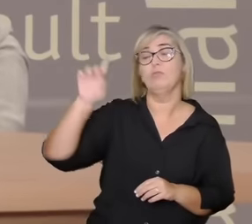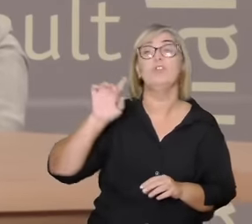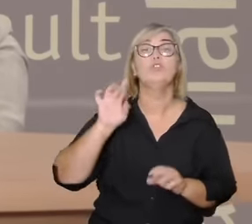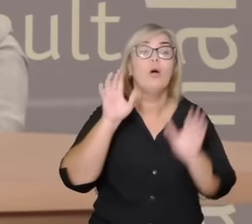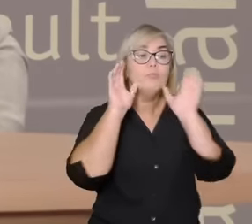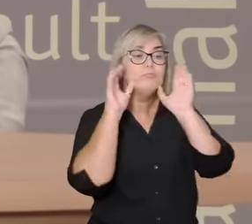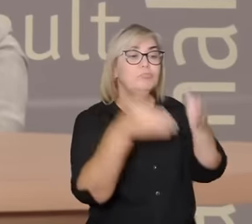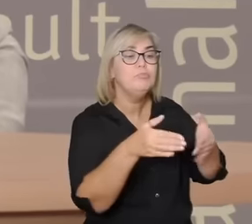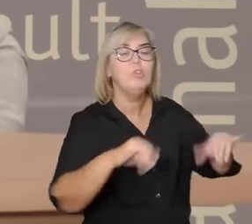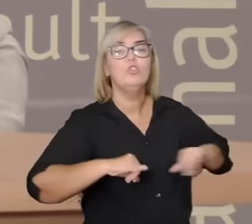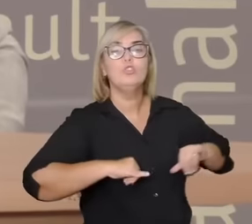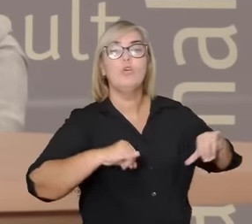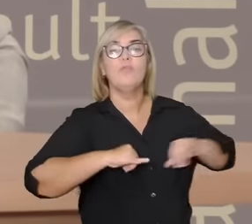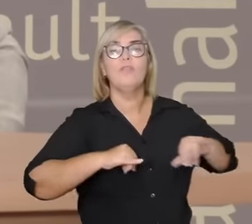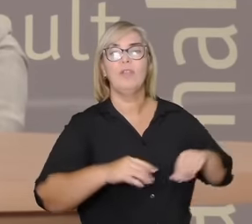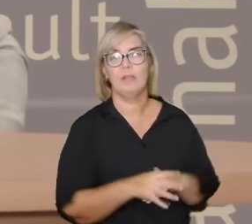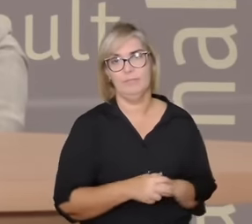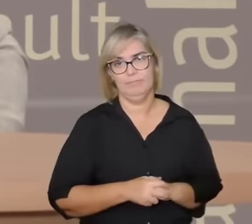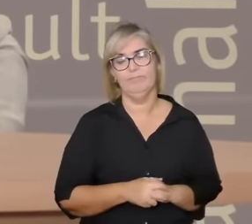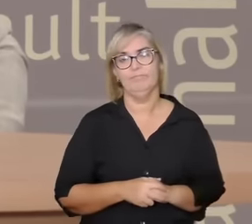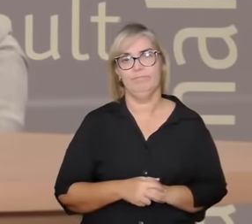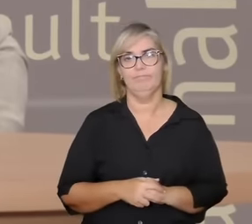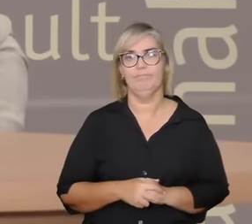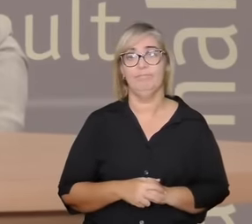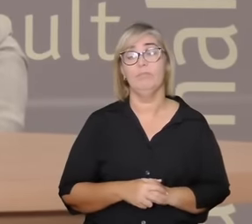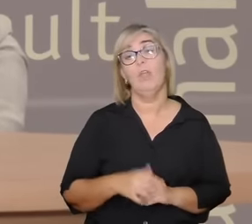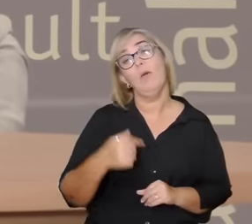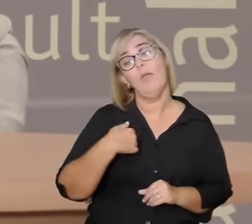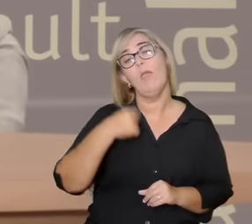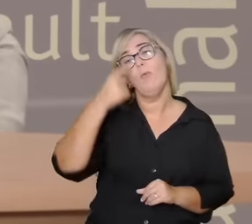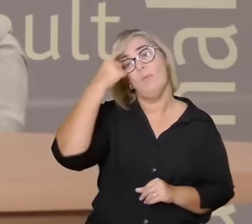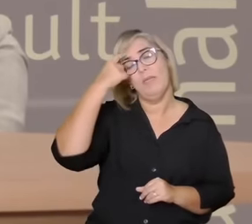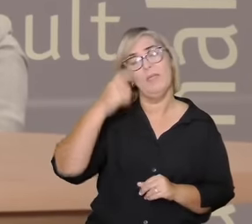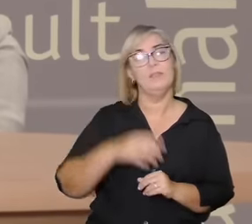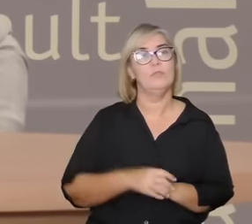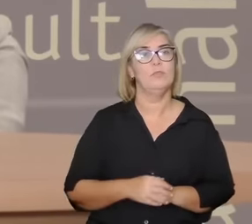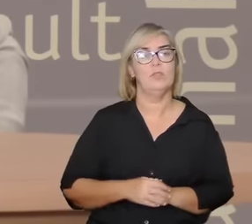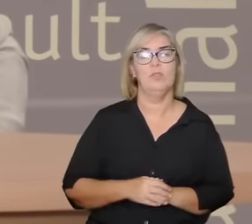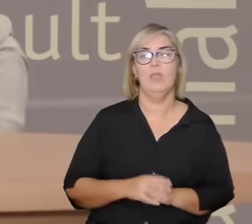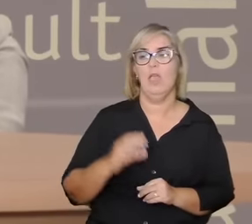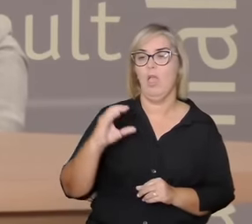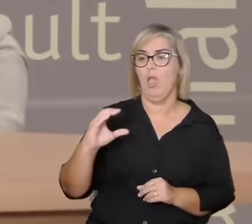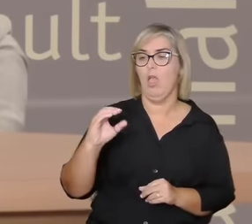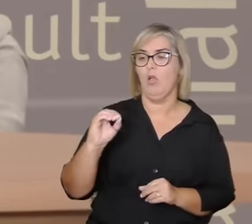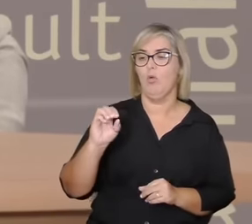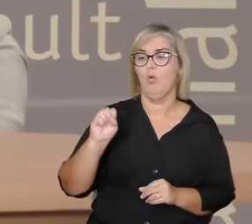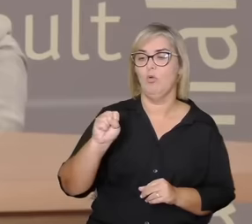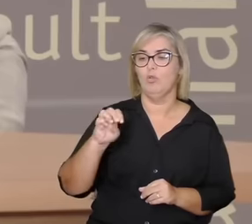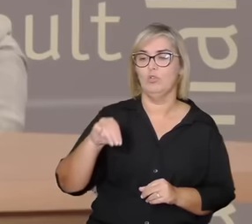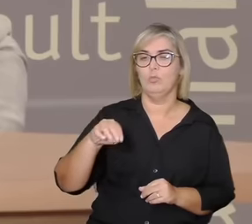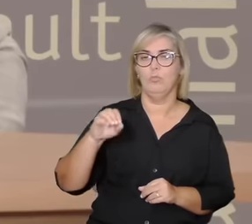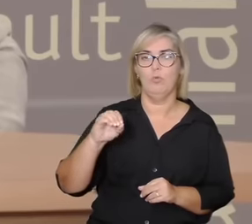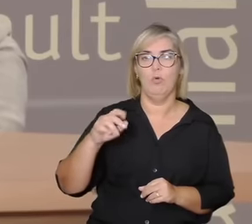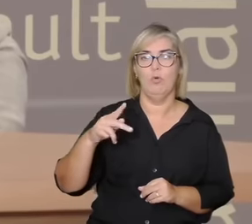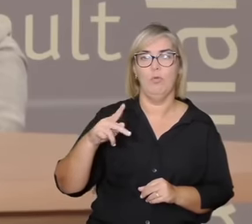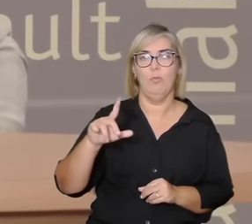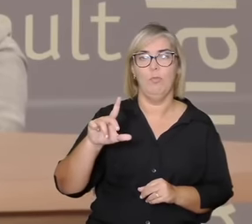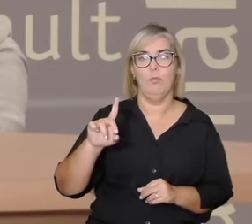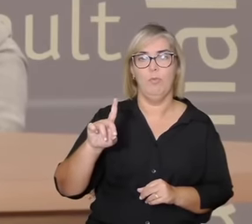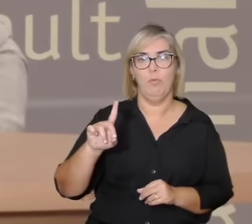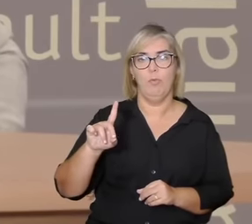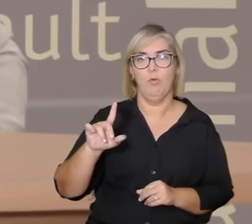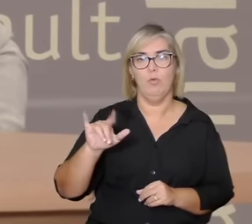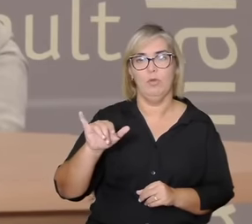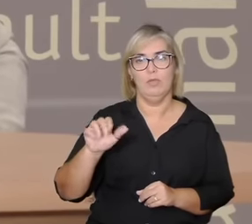então eu penso que a cosmogonia as tradições teológicas elas mudam elas implicam em